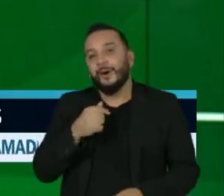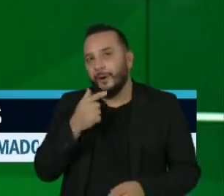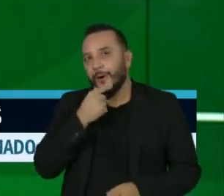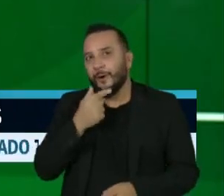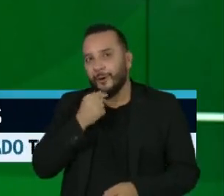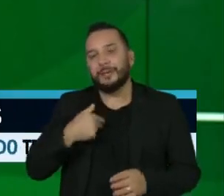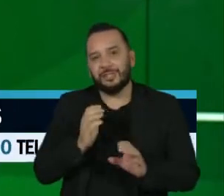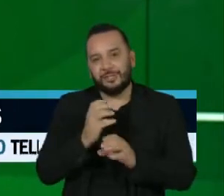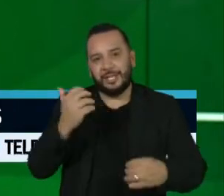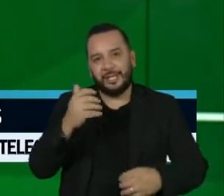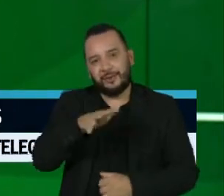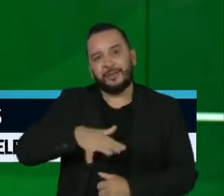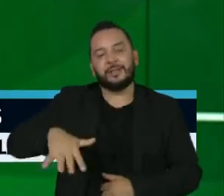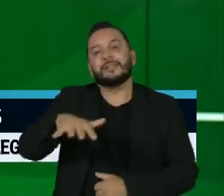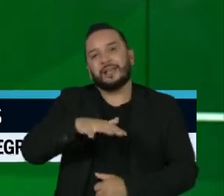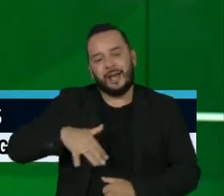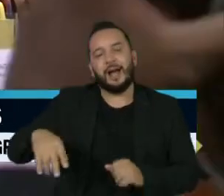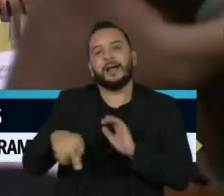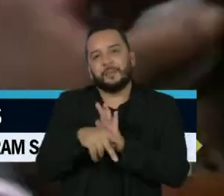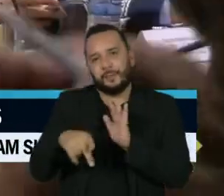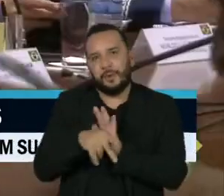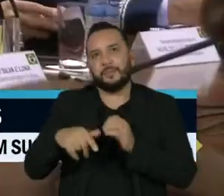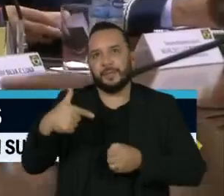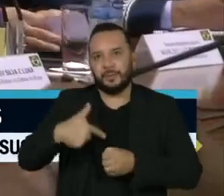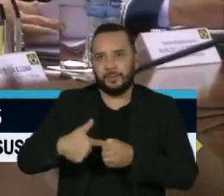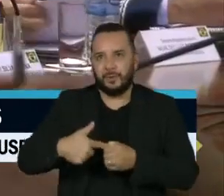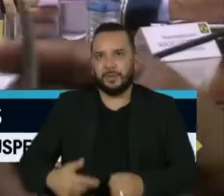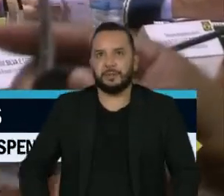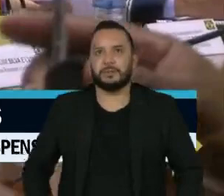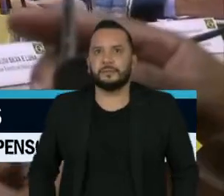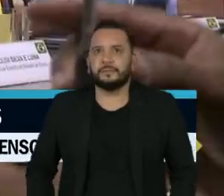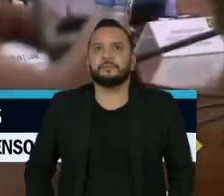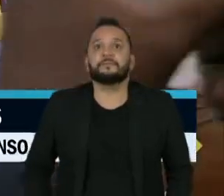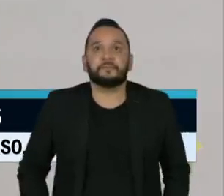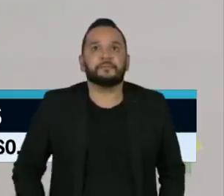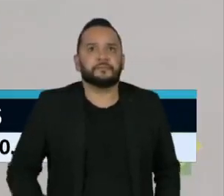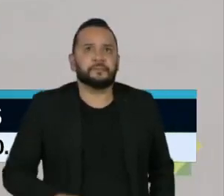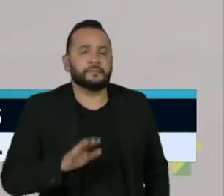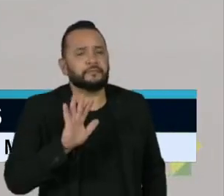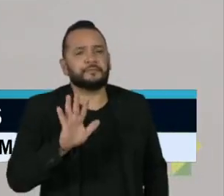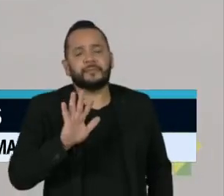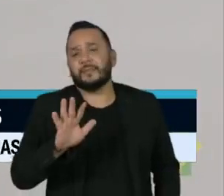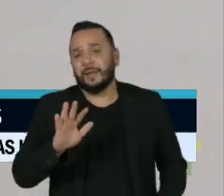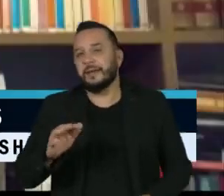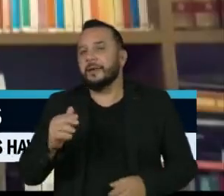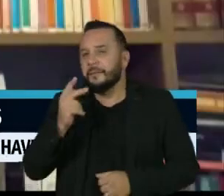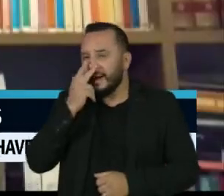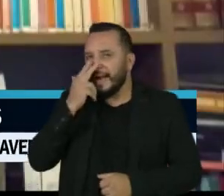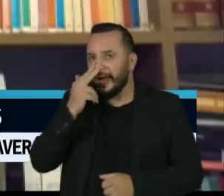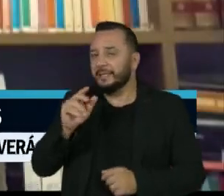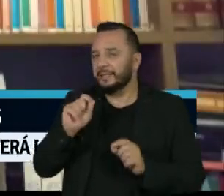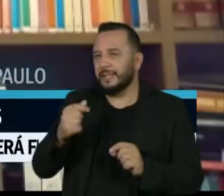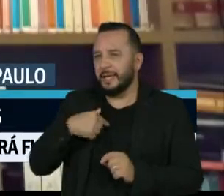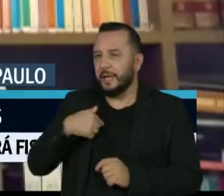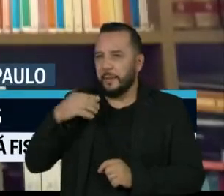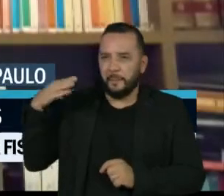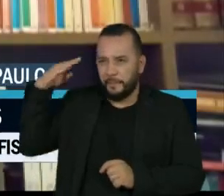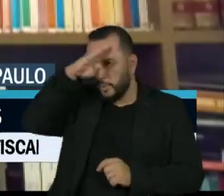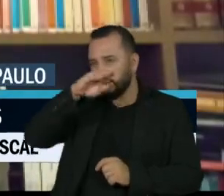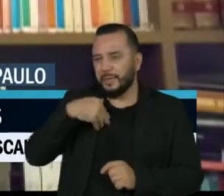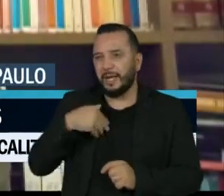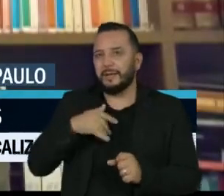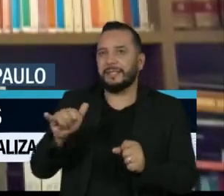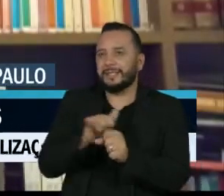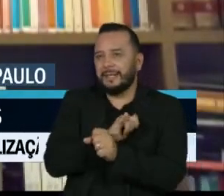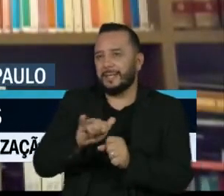setor petrolífero, Rodolfo Landim. O processo de fritura muito mais funciona como uma cortina de fumaça. Bolsonaro se utiliza